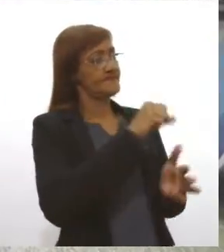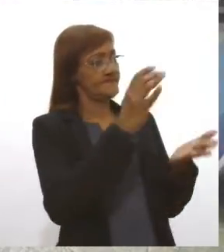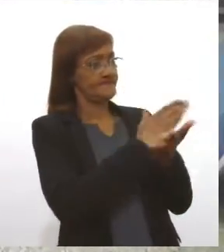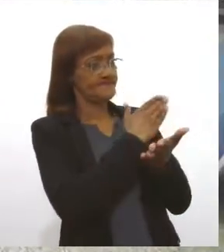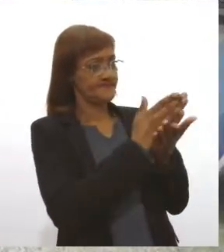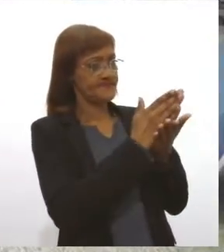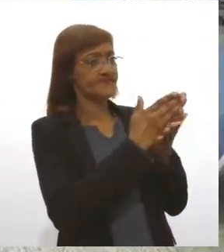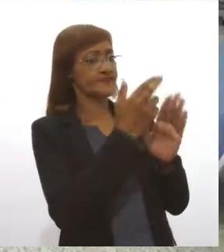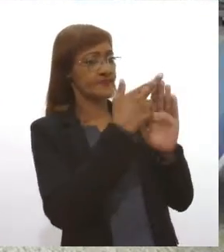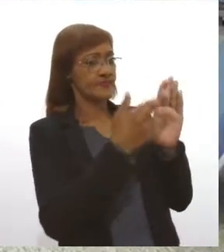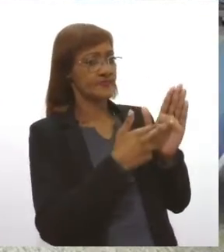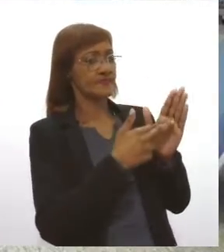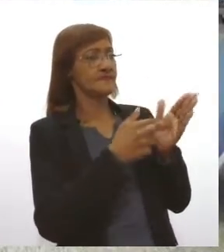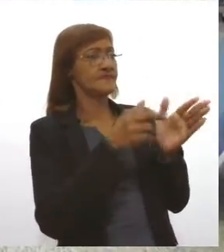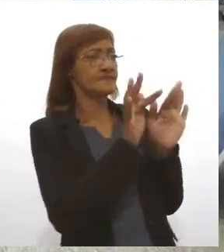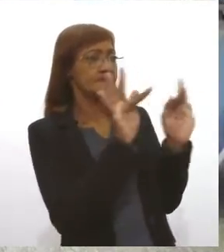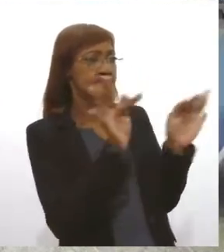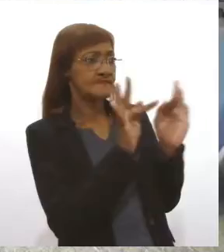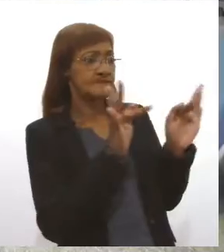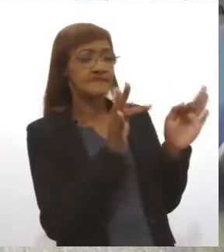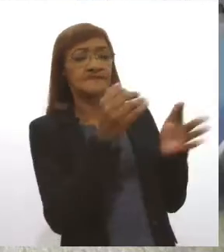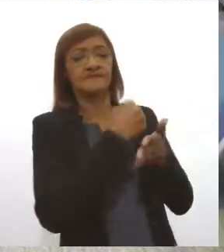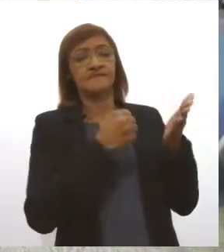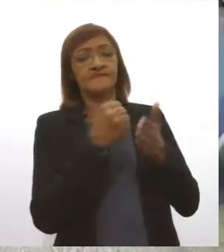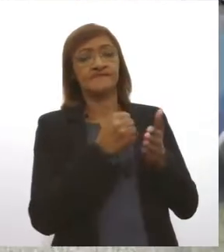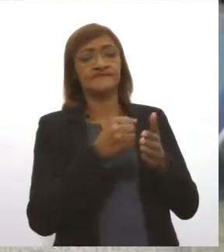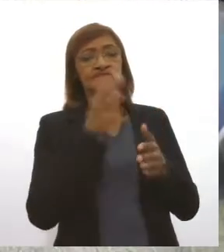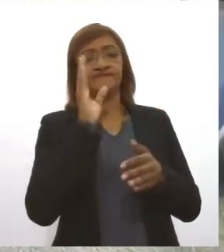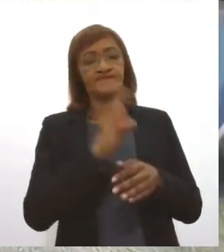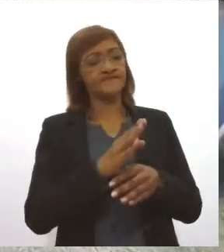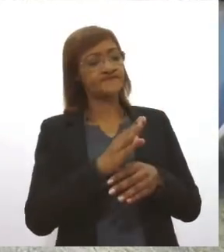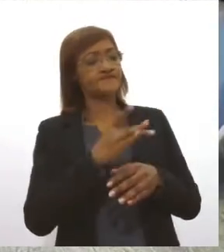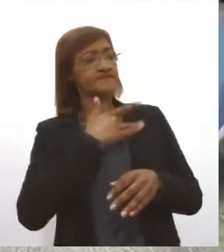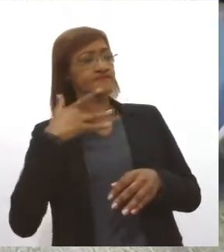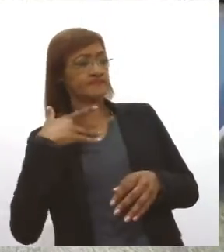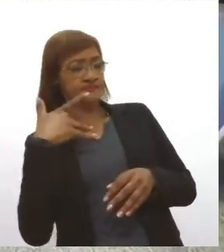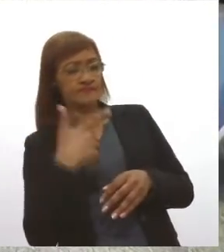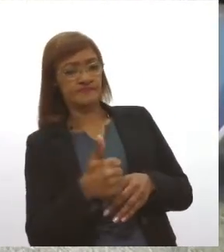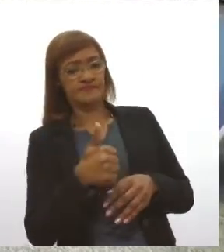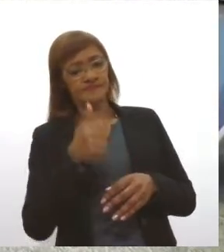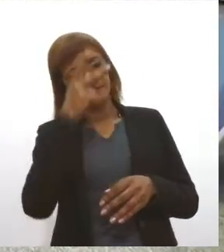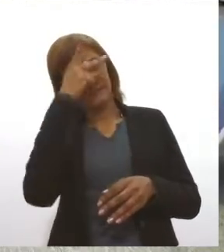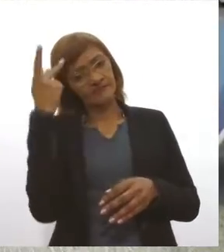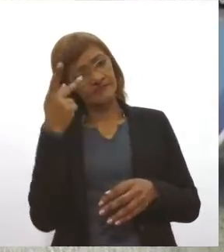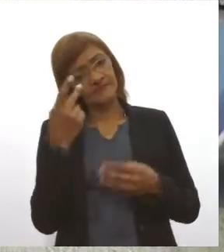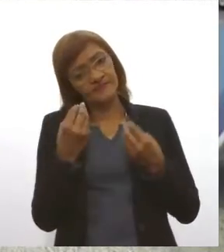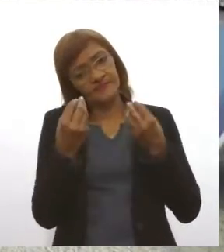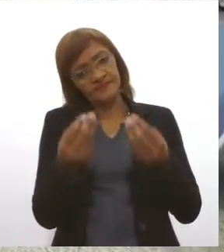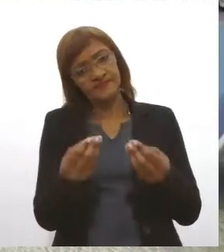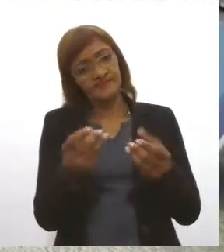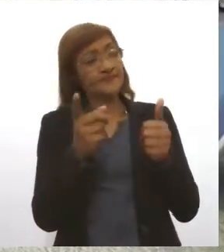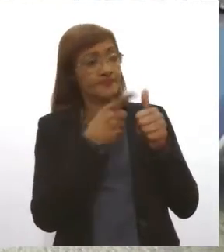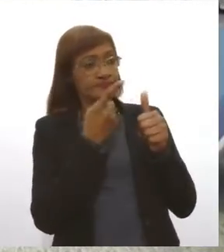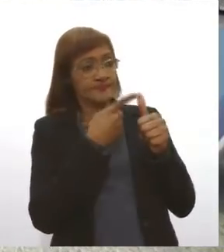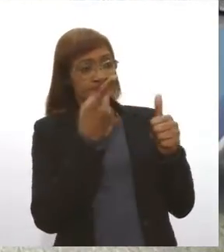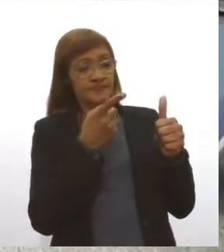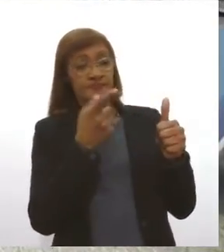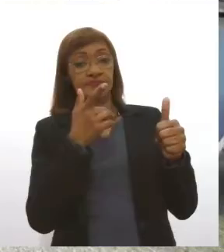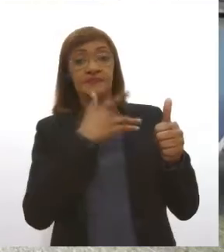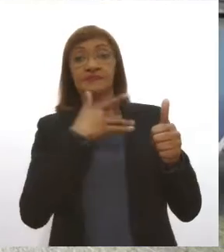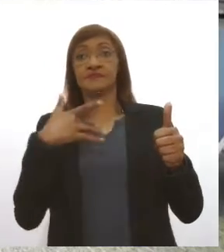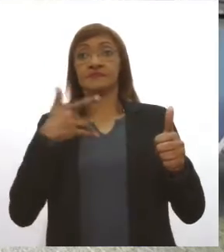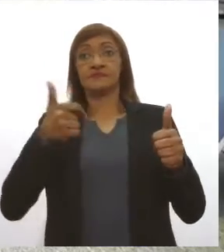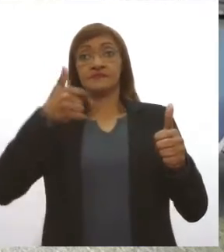básicos, esses critérios buscam justamente preservar a saúde desse doador. O primeiro dele é estar bem de saúde,